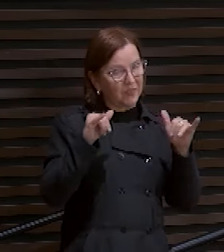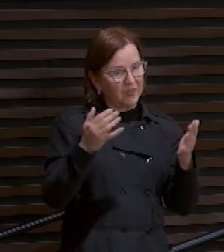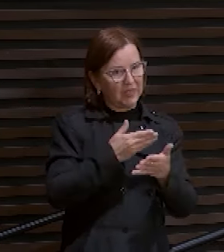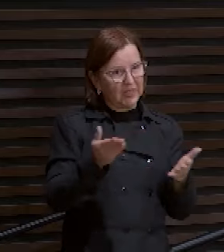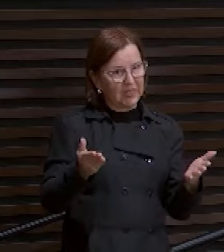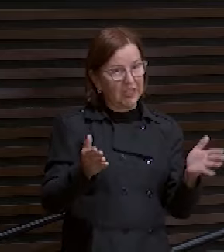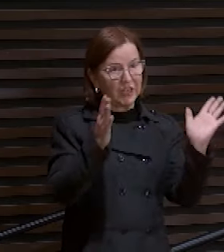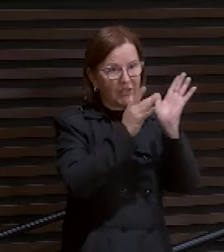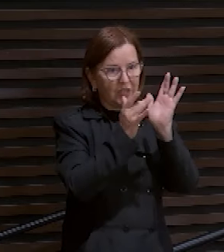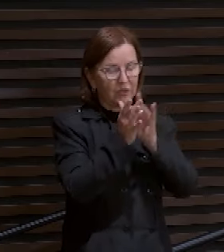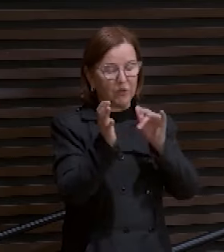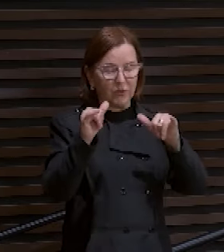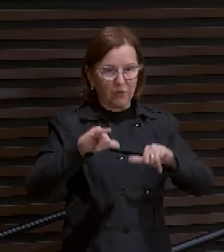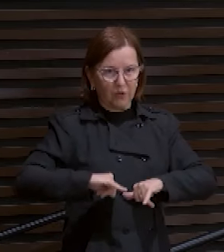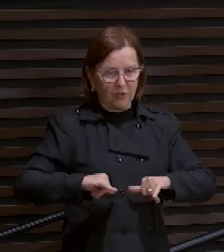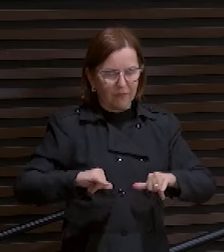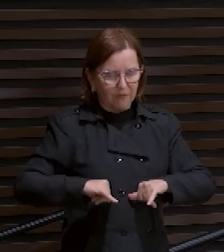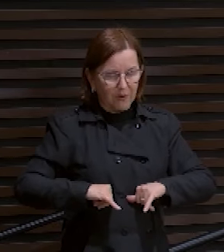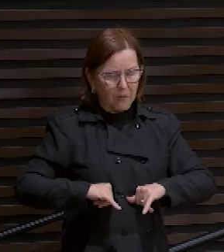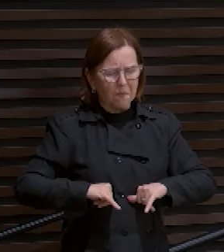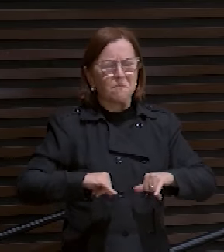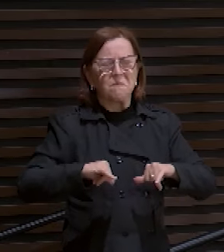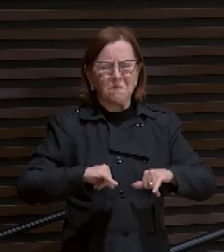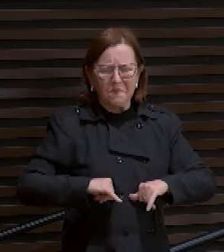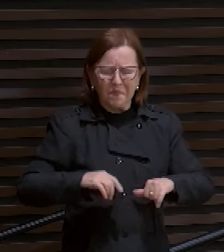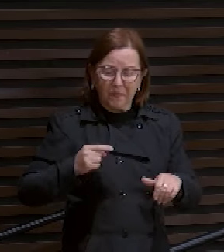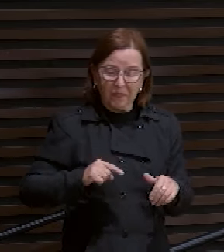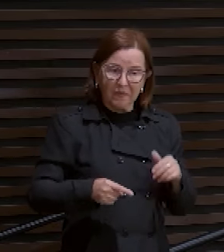Ele sofreu. E sofreu muito.